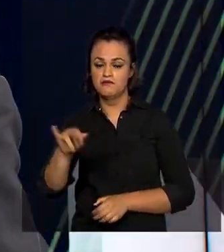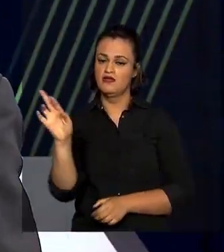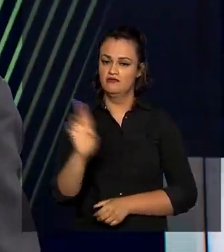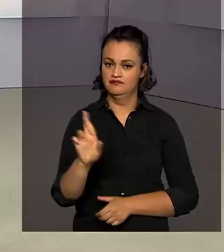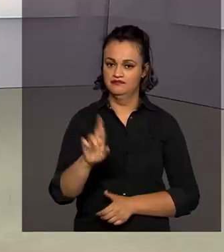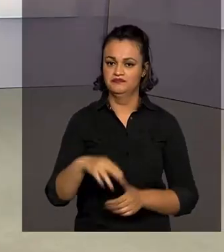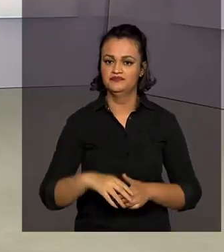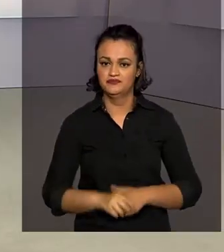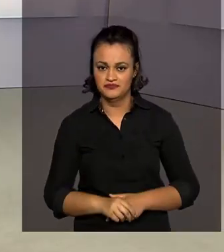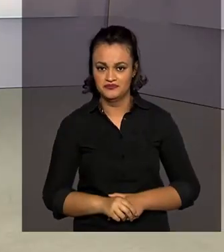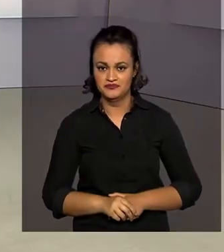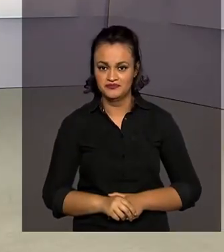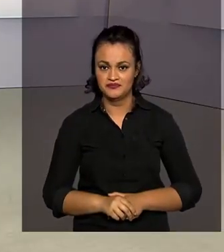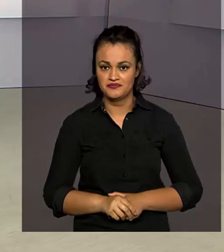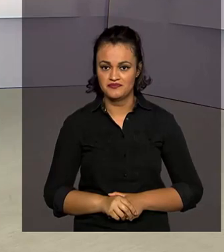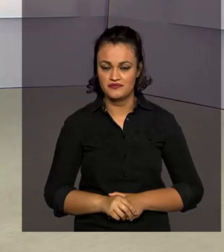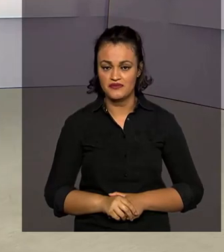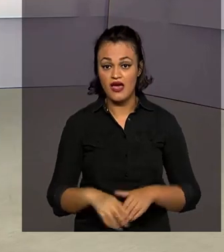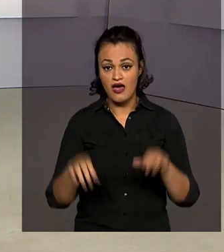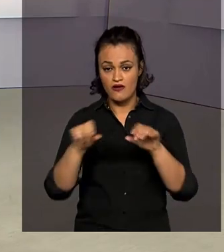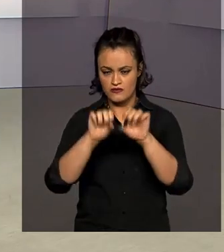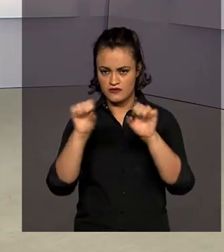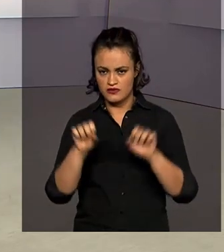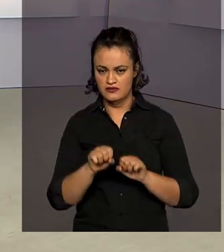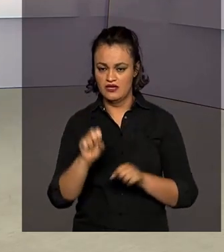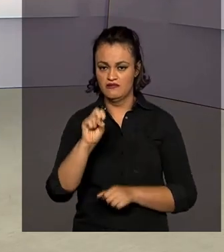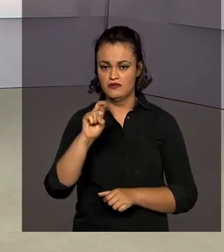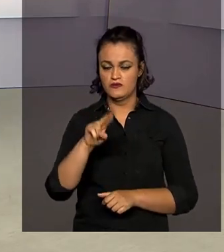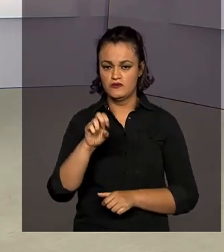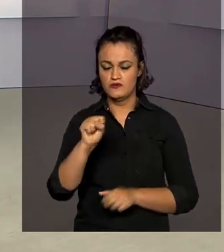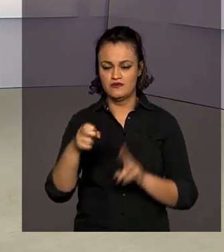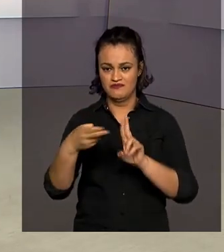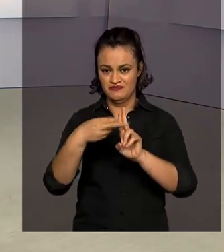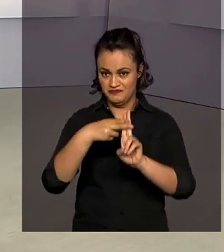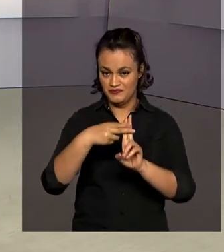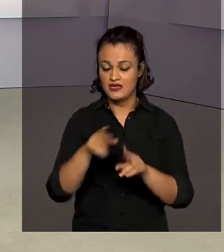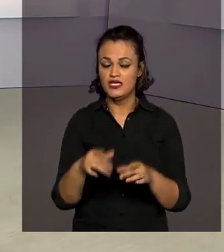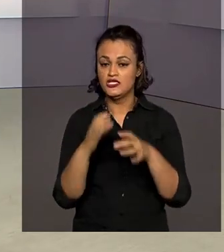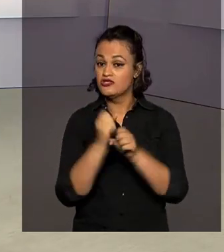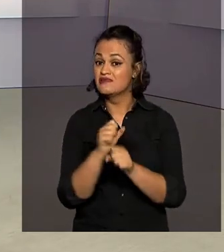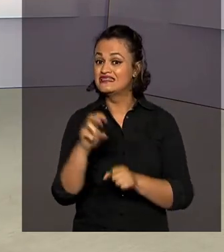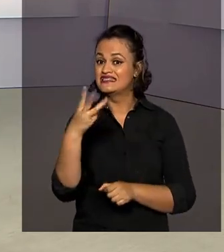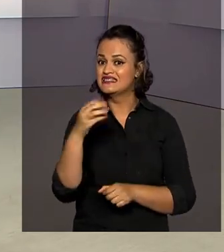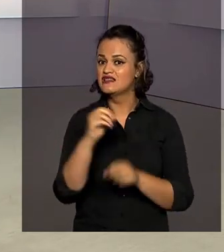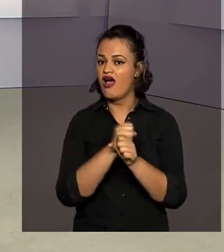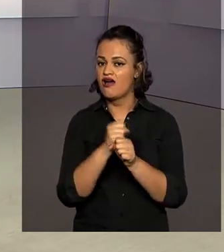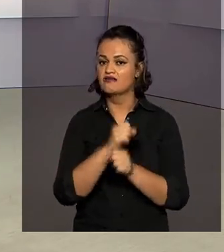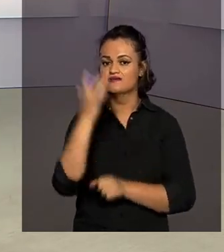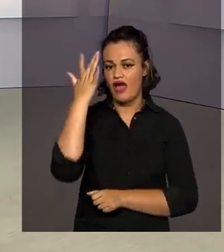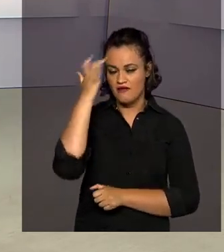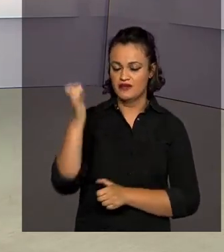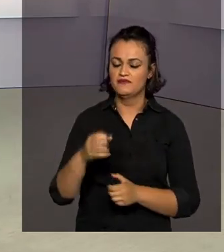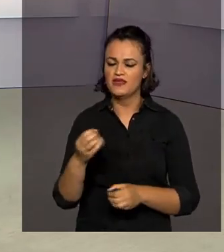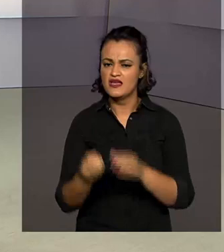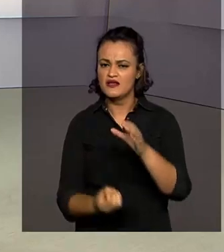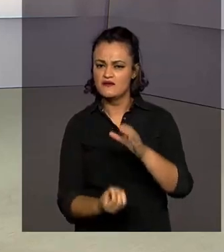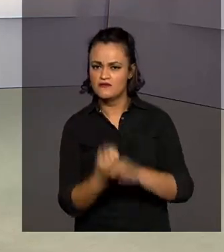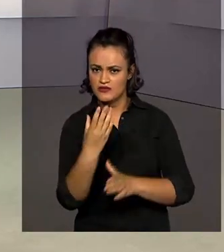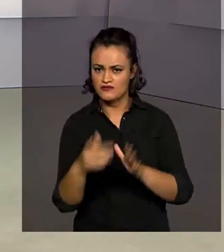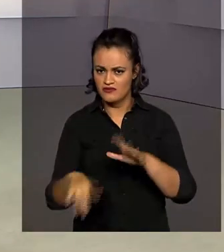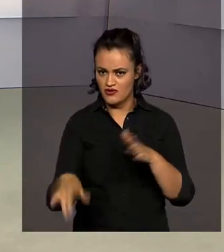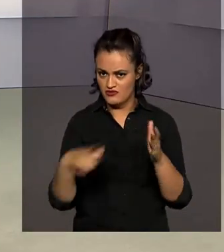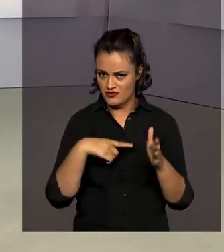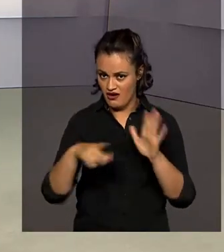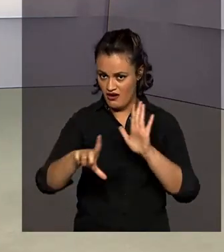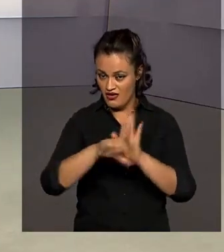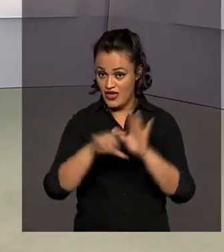reais. O Sistema Único de Saúde, o SUS, completa 30 anos amanhã. Criado por lei, é hoje o